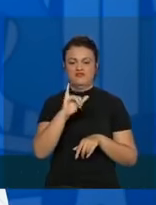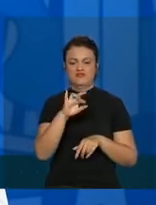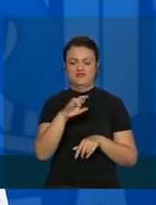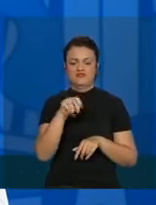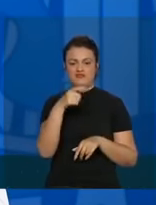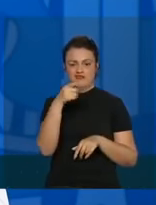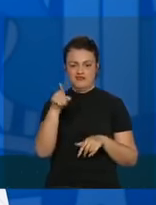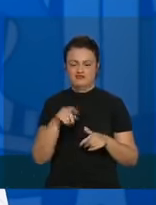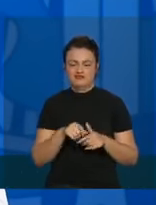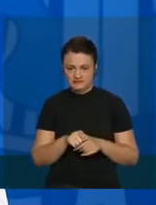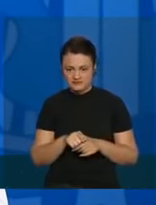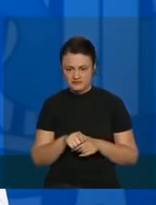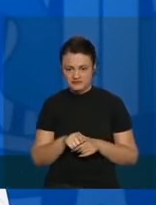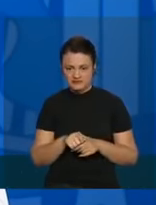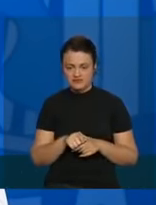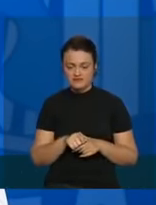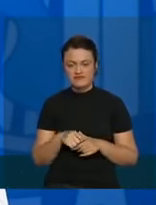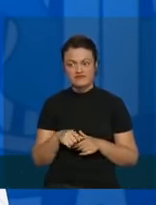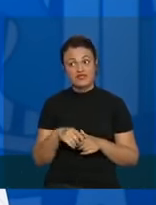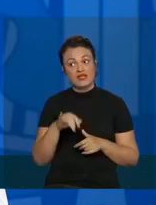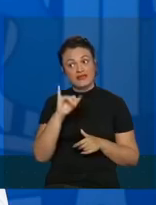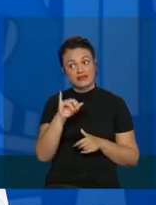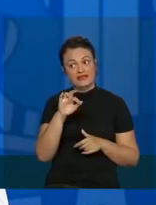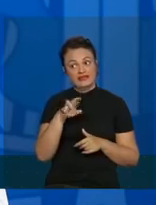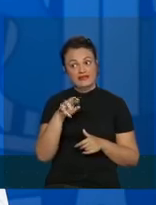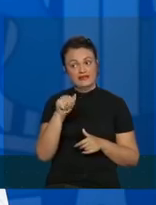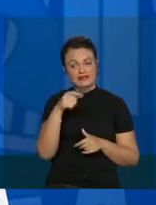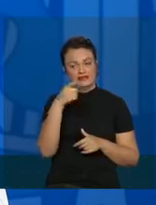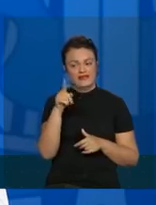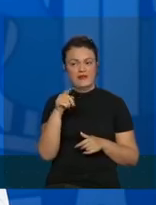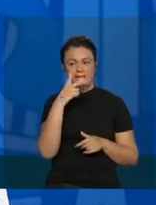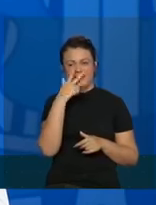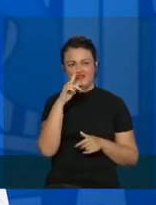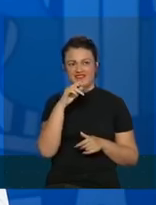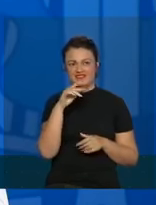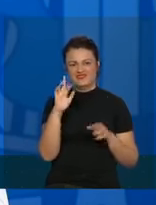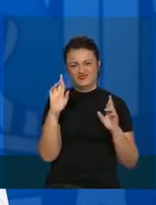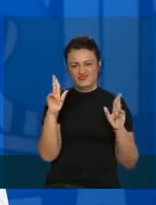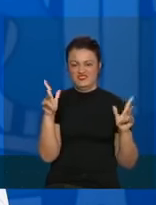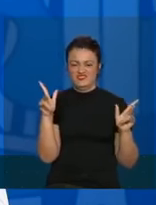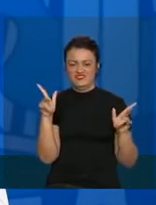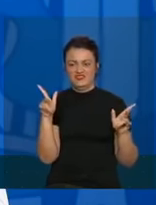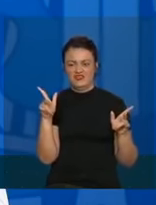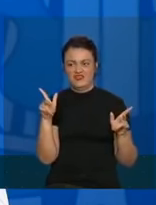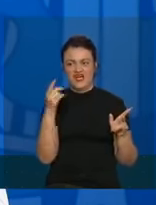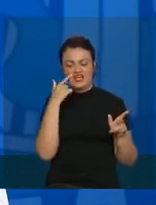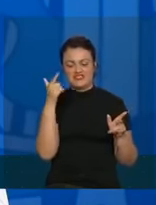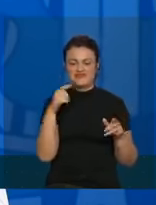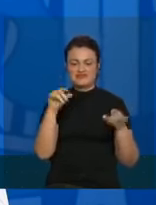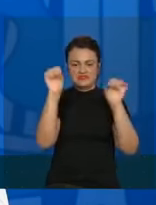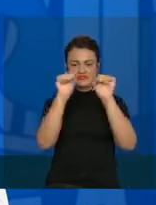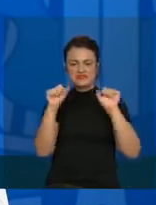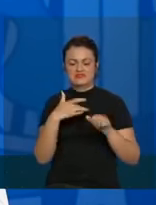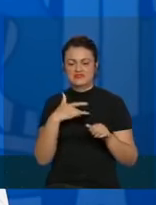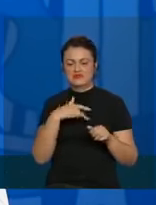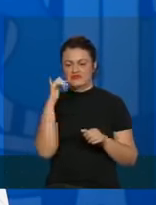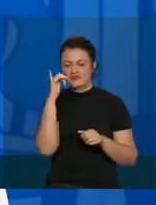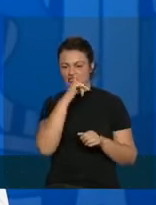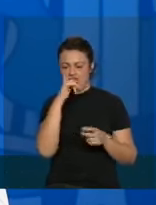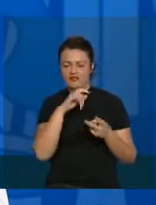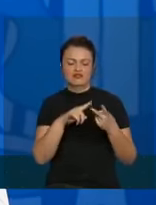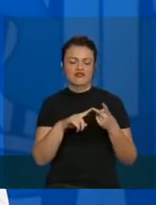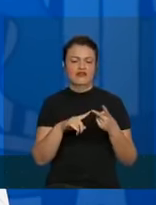chamou a atenção que, bom, o Irã pode ser um caso fora da curva. Depois nós vimos cair o sistema de saúde da Itália,